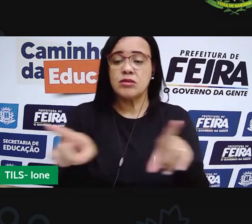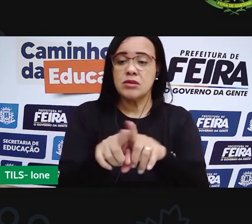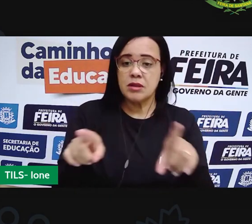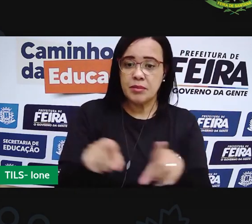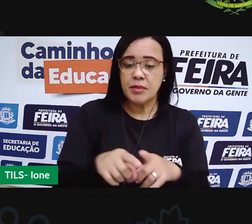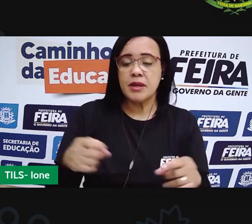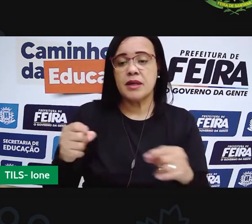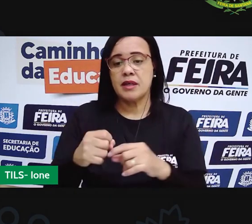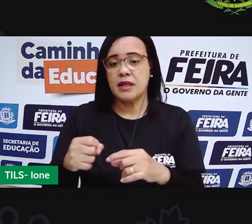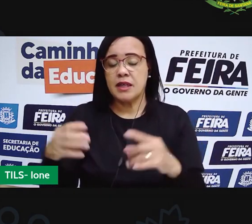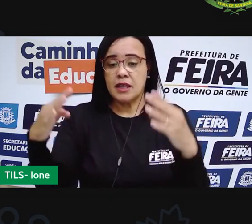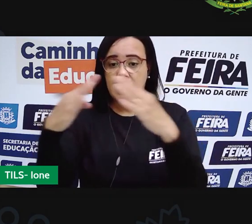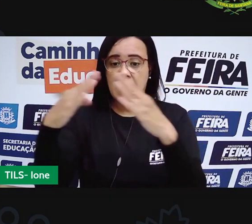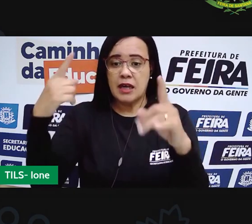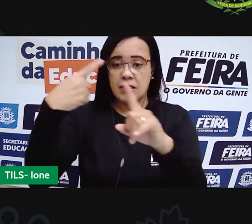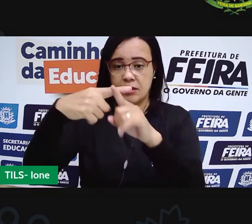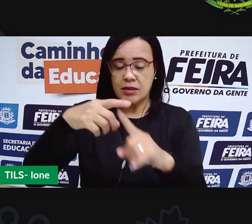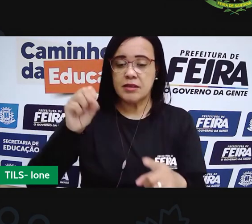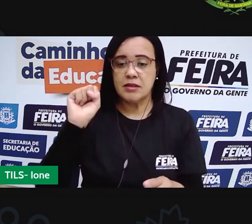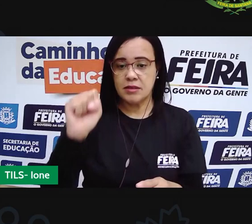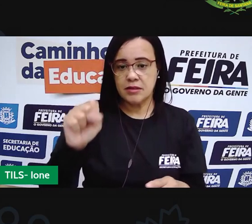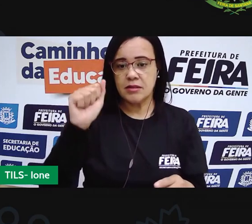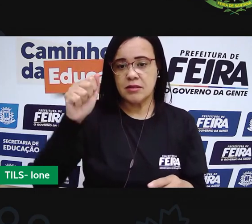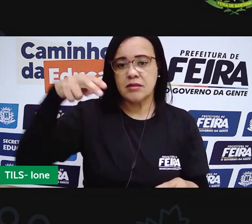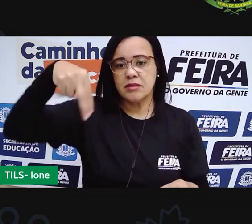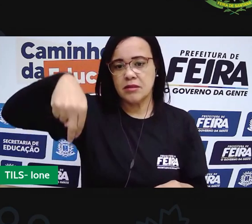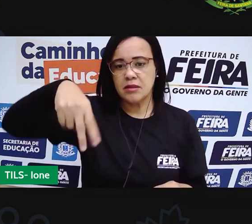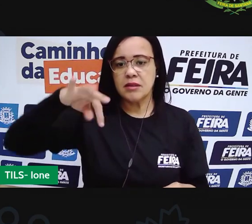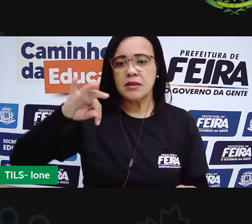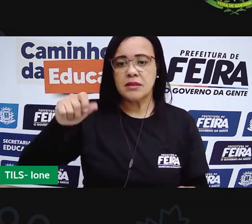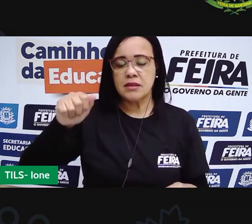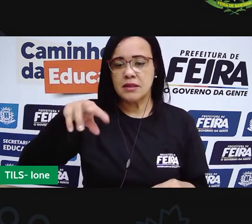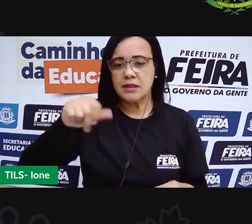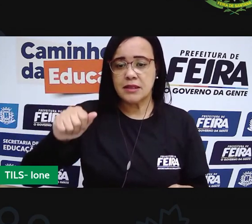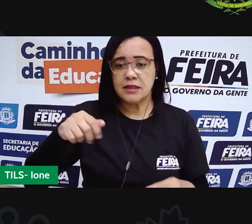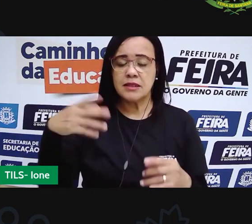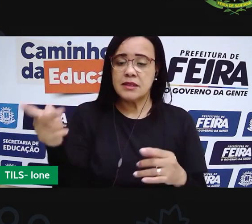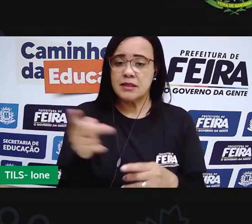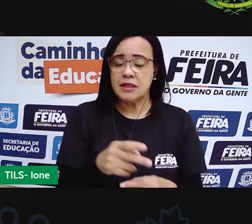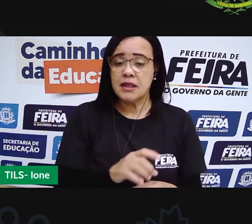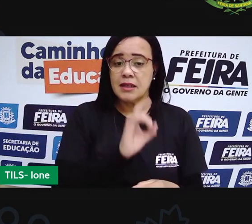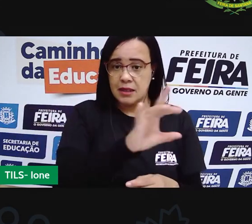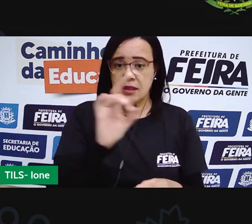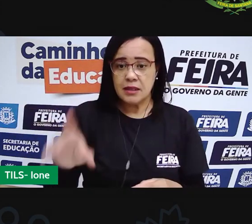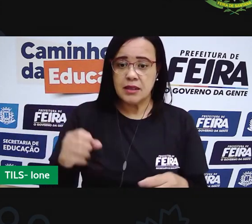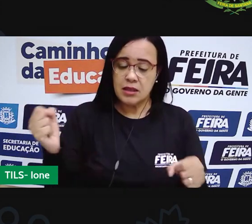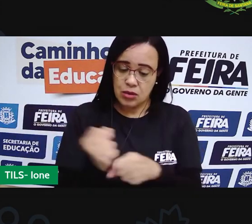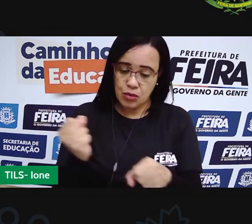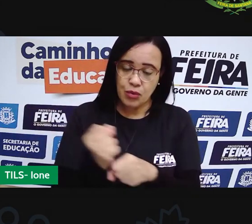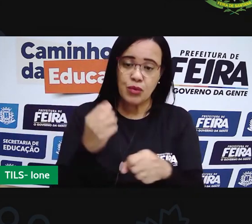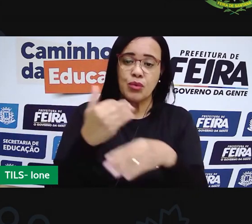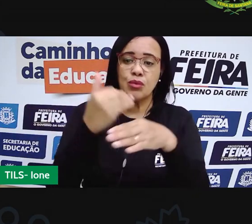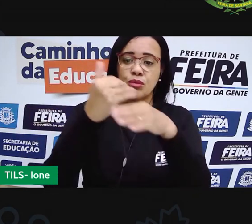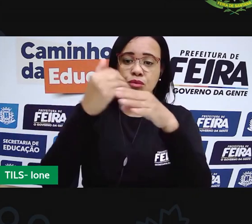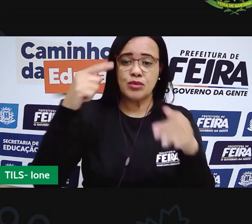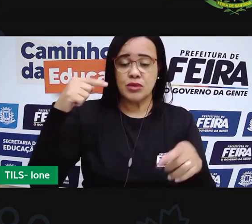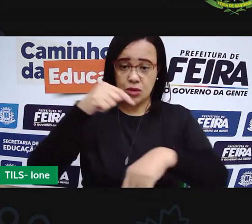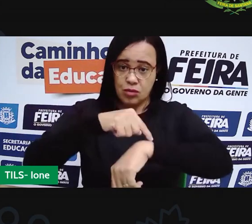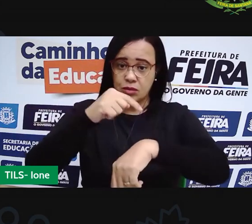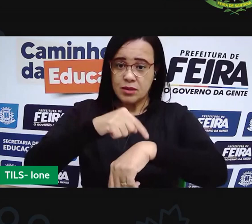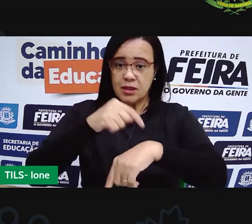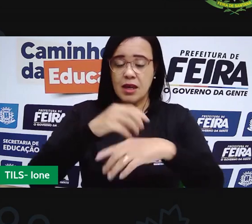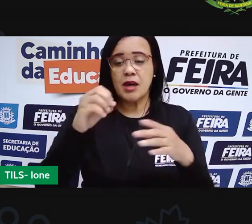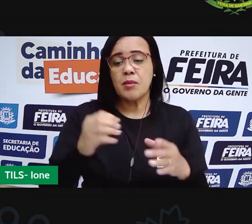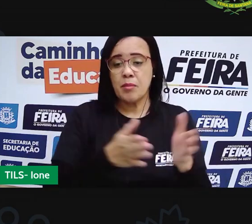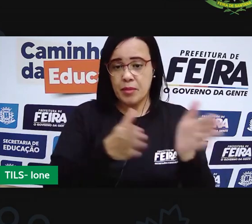Santana. Isso porque elas foram ali construídas na mesma época. Tá? E a gente também viu que